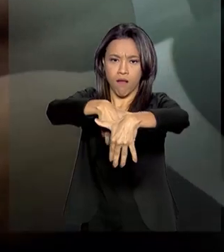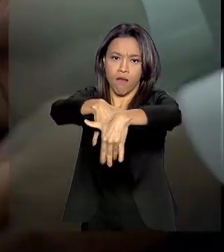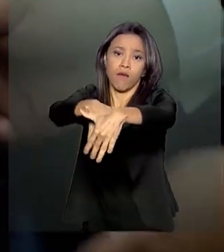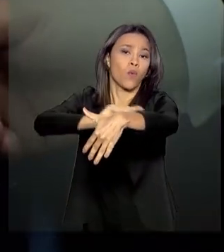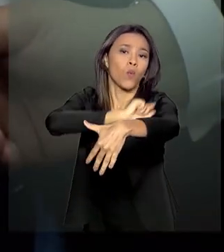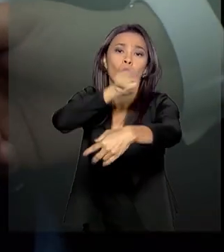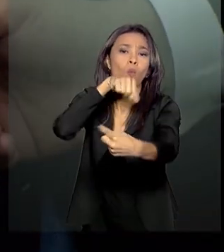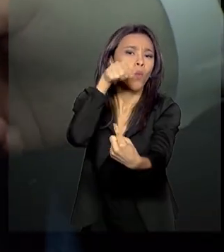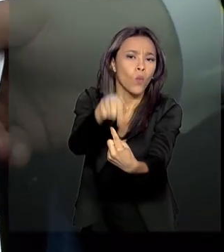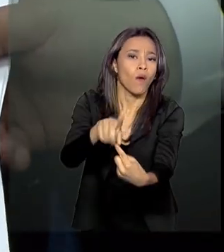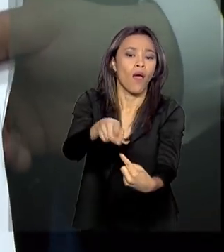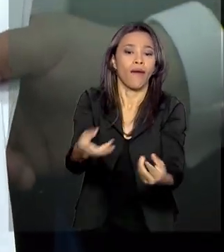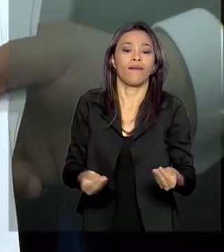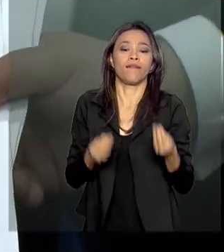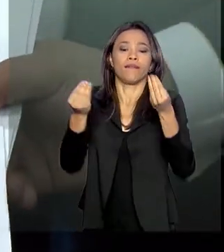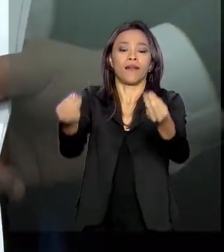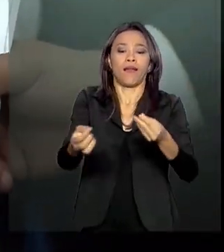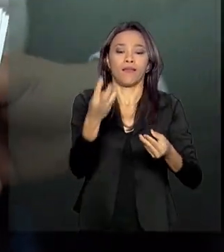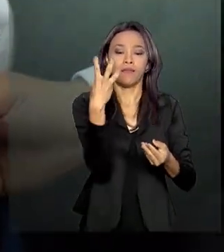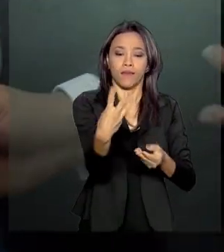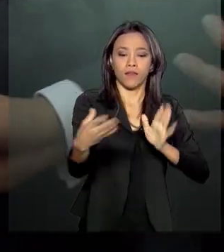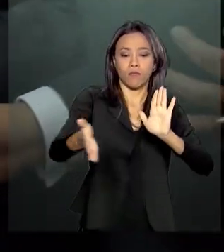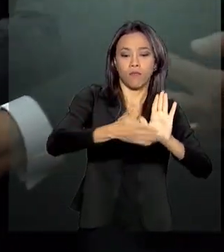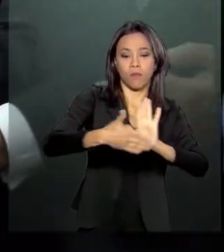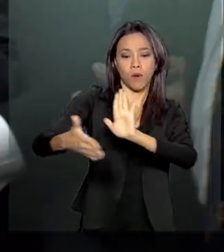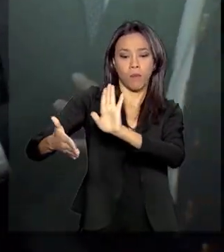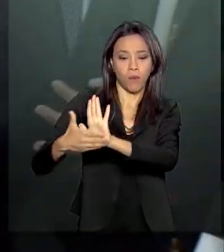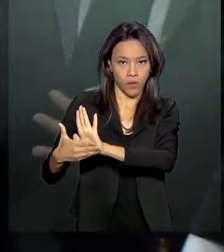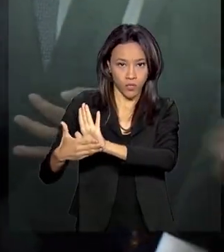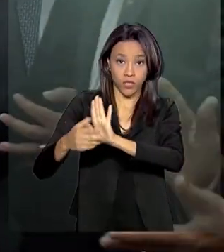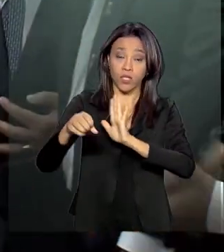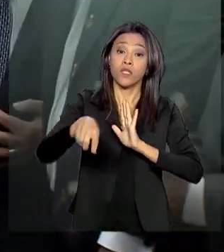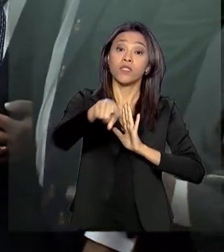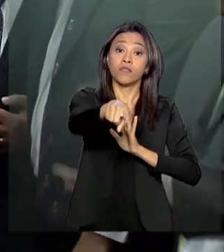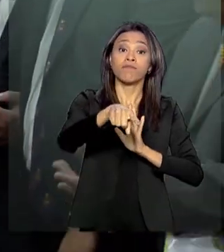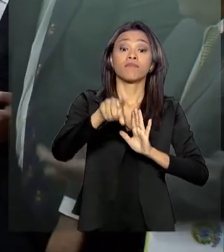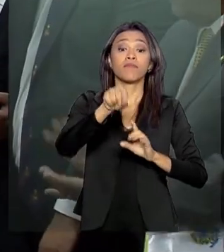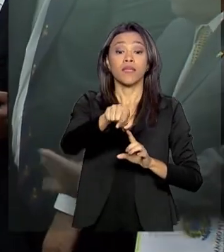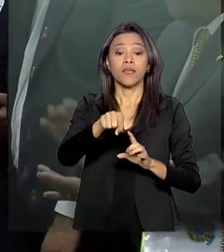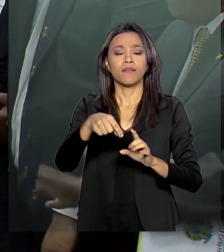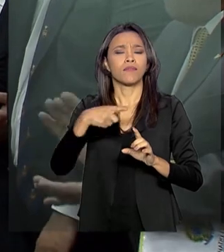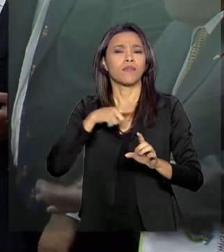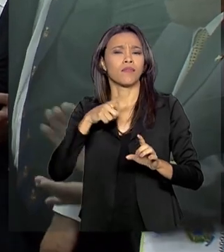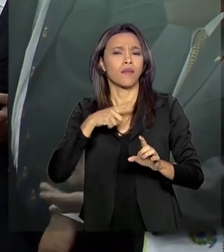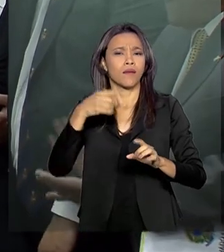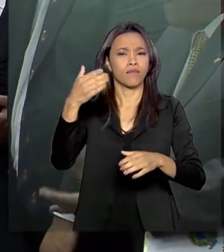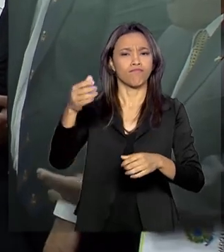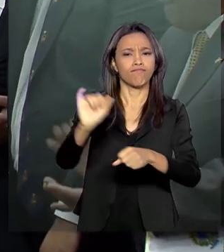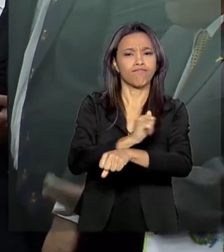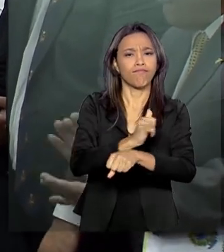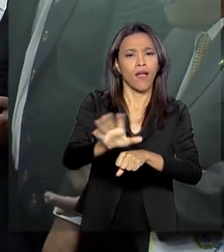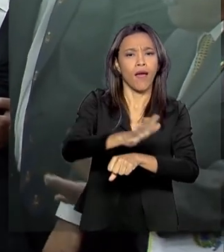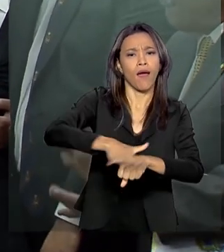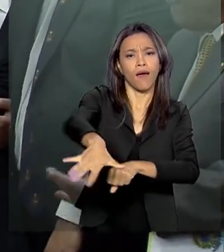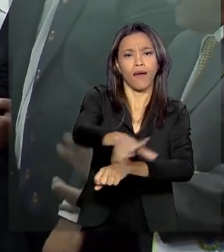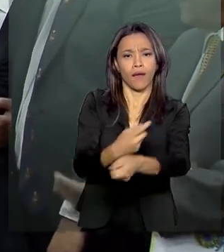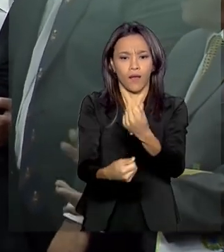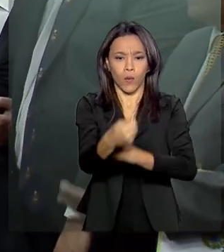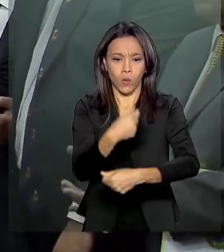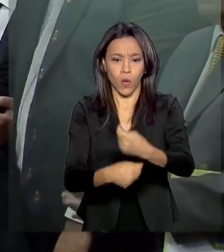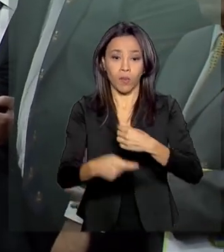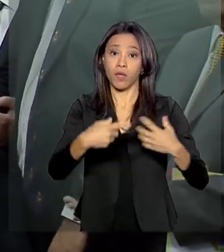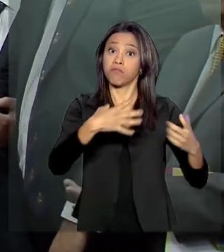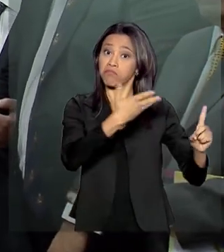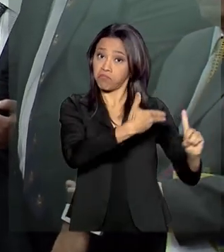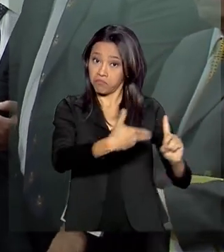foi para entregar três propostas de emenda à Constituição que prevê novas medidas econômicas. Recebido pelo presidente do Congresso